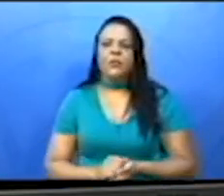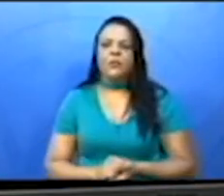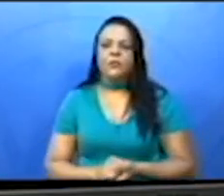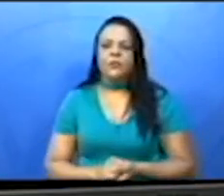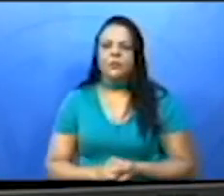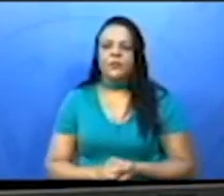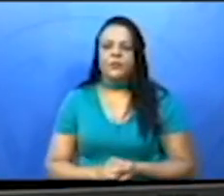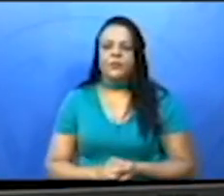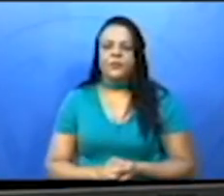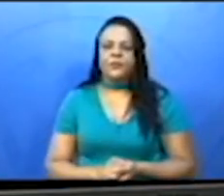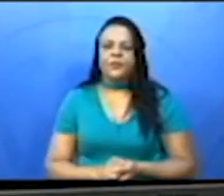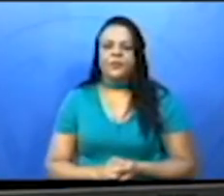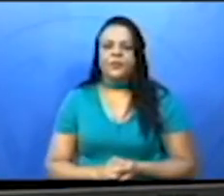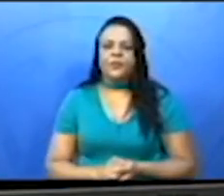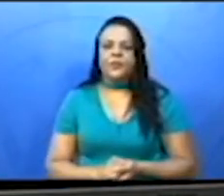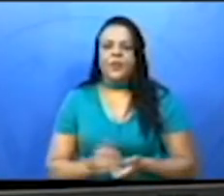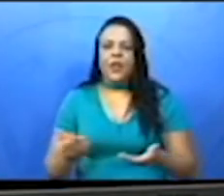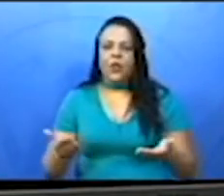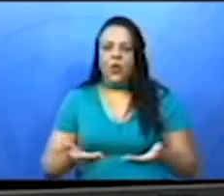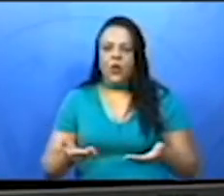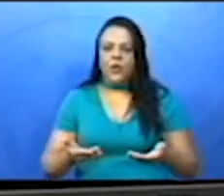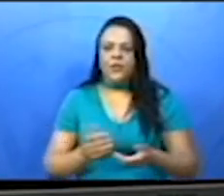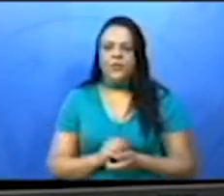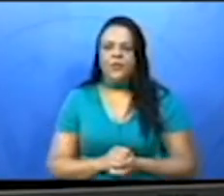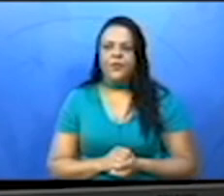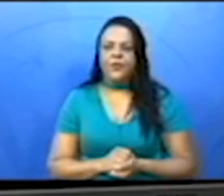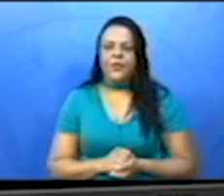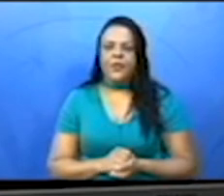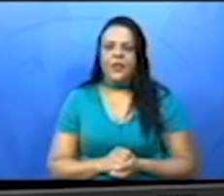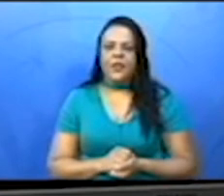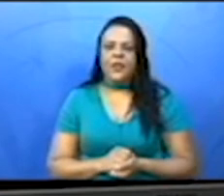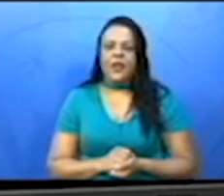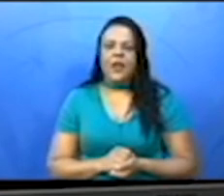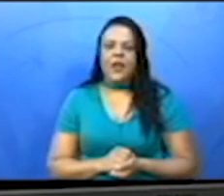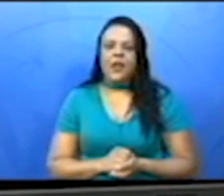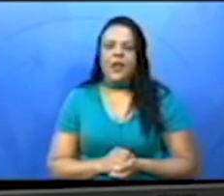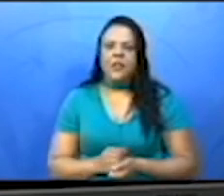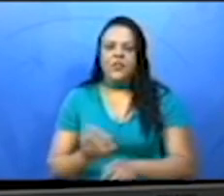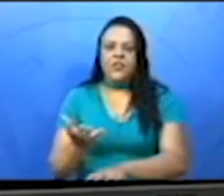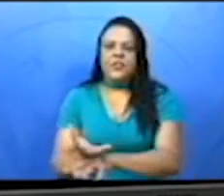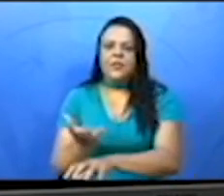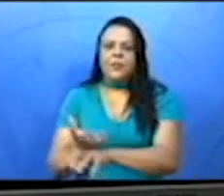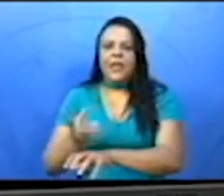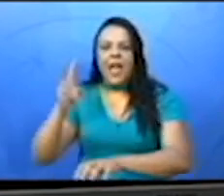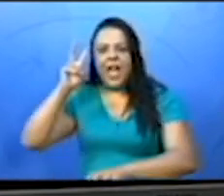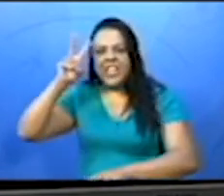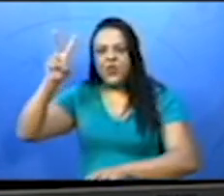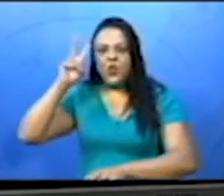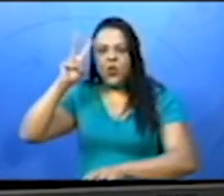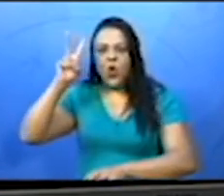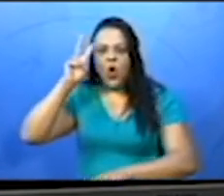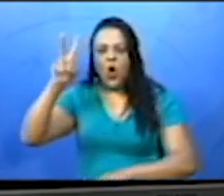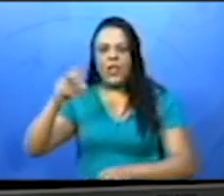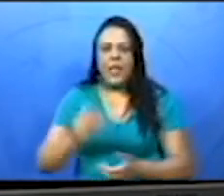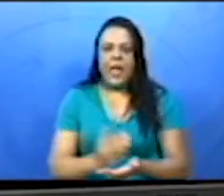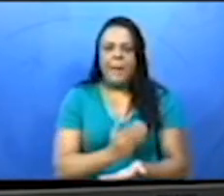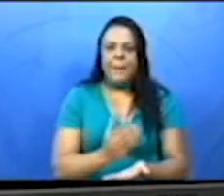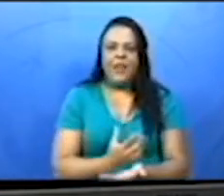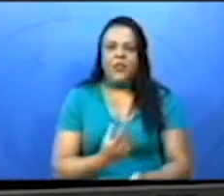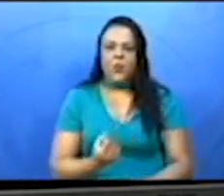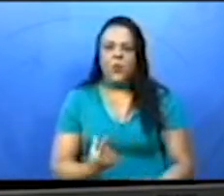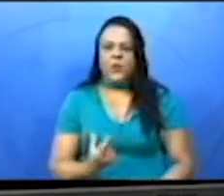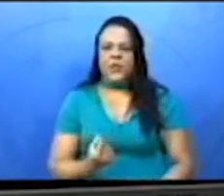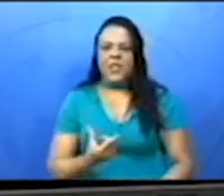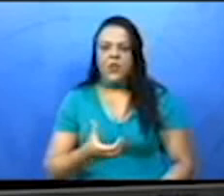Por fim, vamos encerrar com o conteúdo de história dessa semana, na página 116.